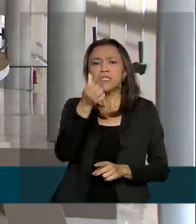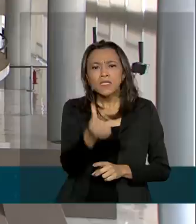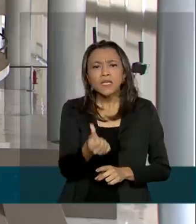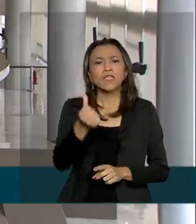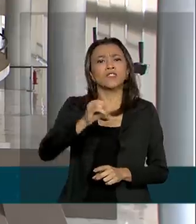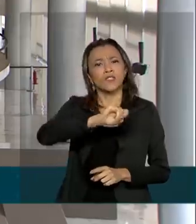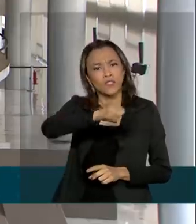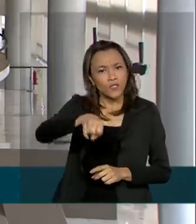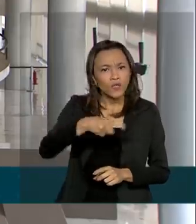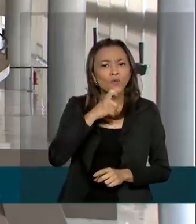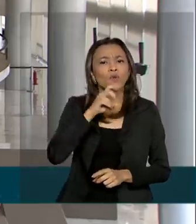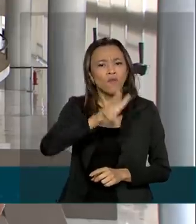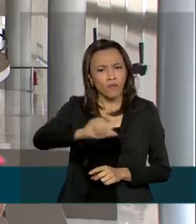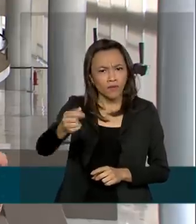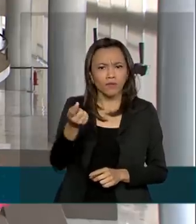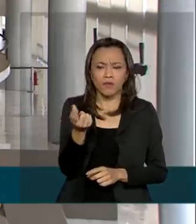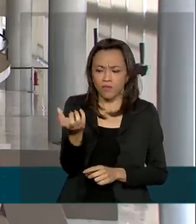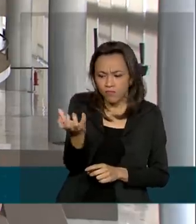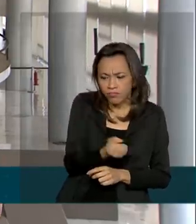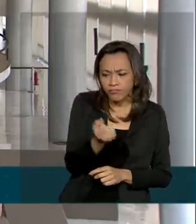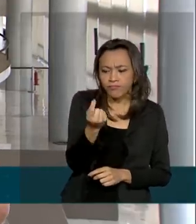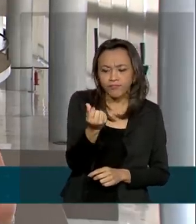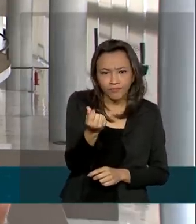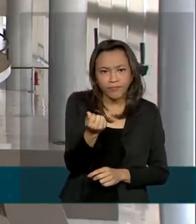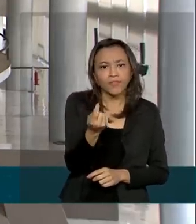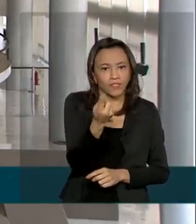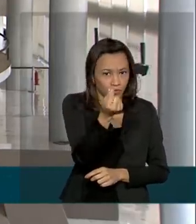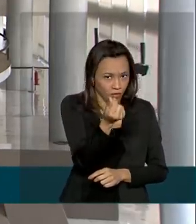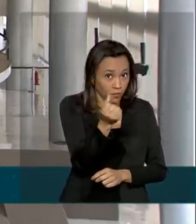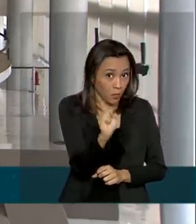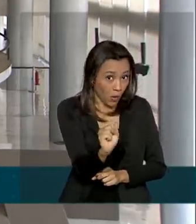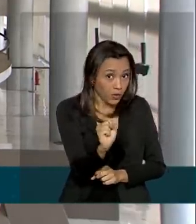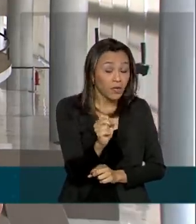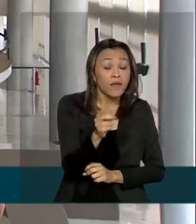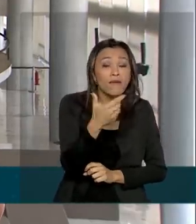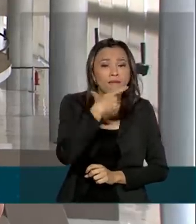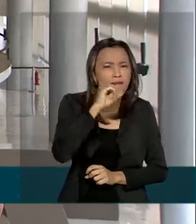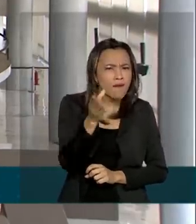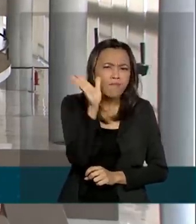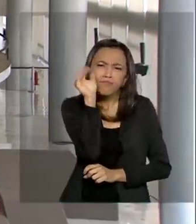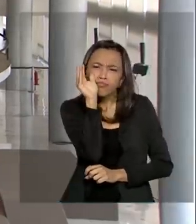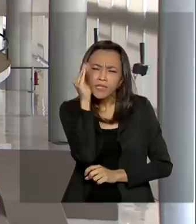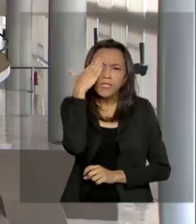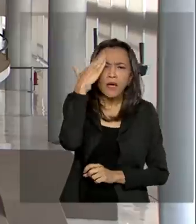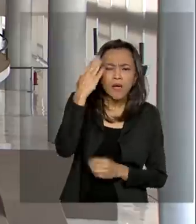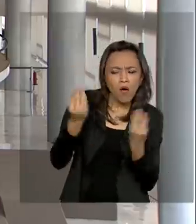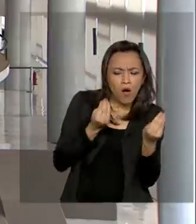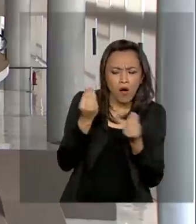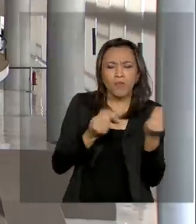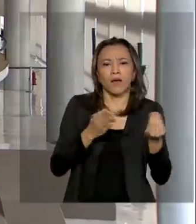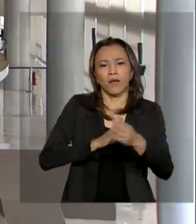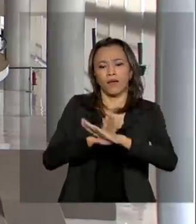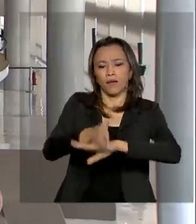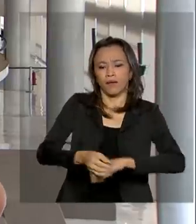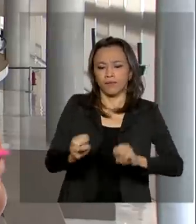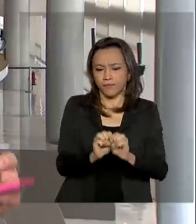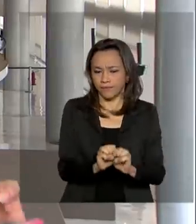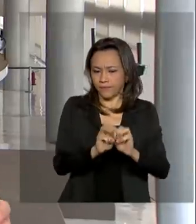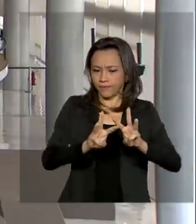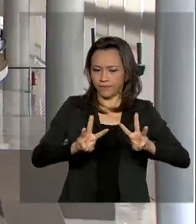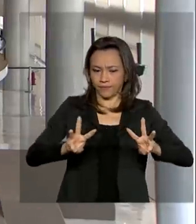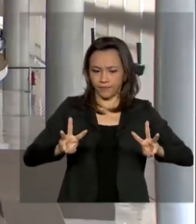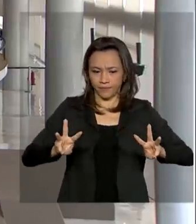os valores serão liberados na função de saque. Quem quiser consultar a situação do benefício, é só entrar no site